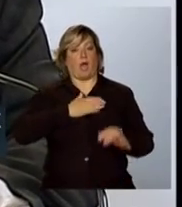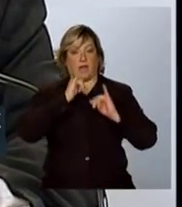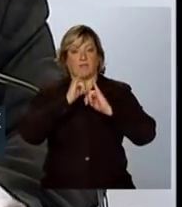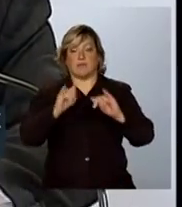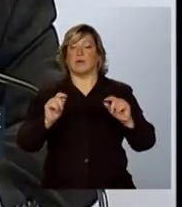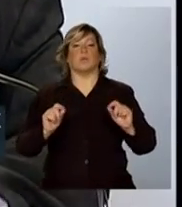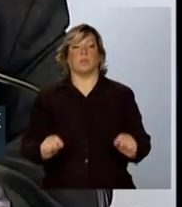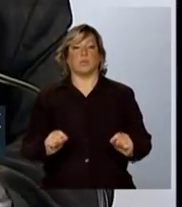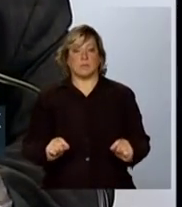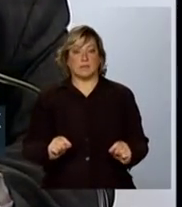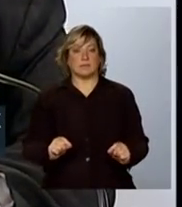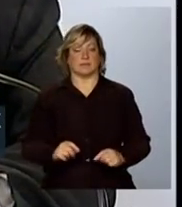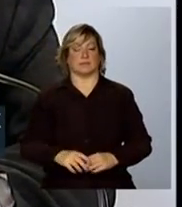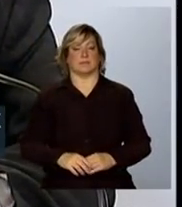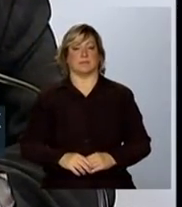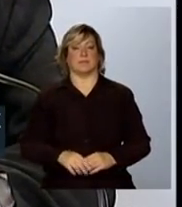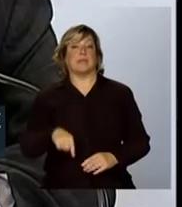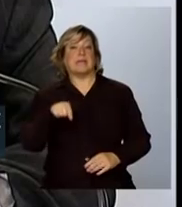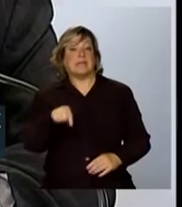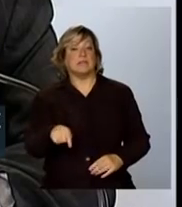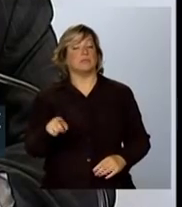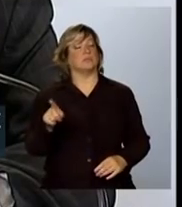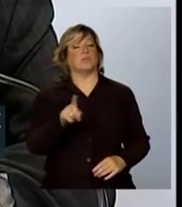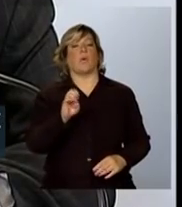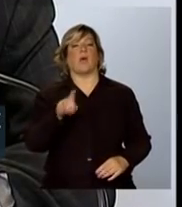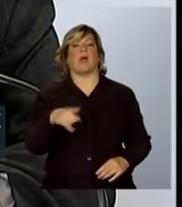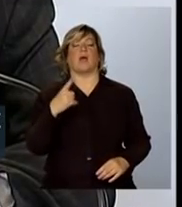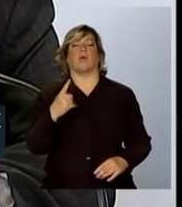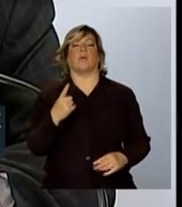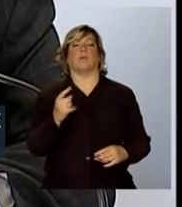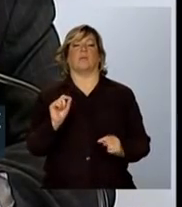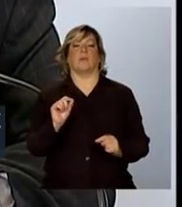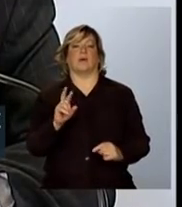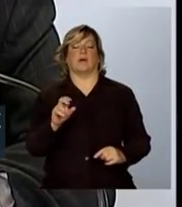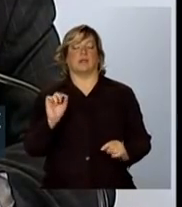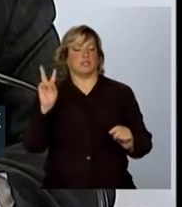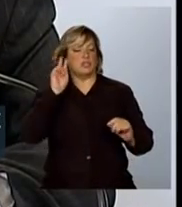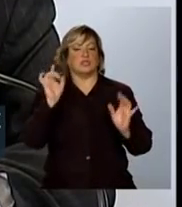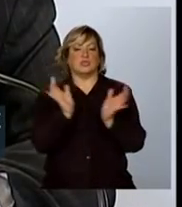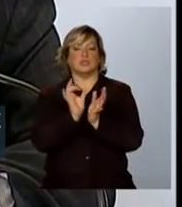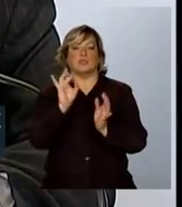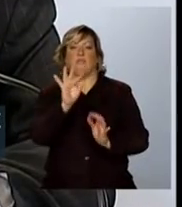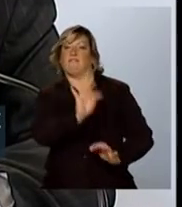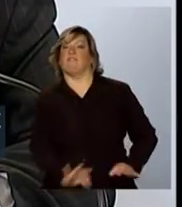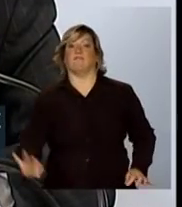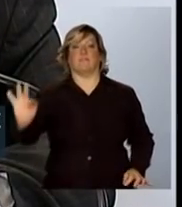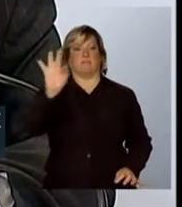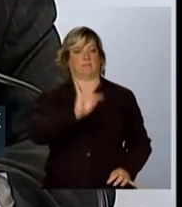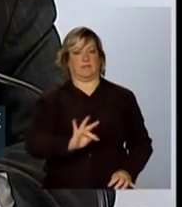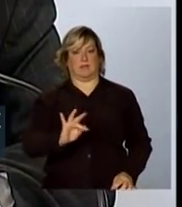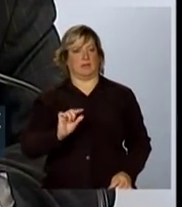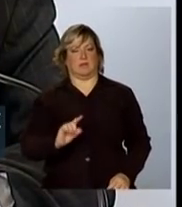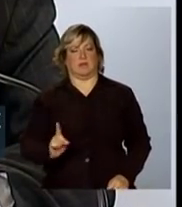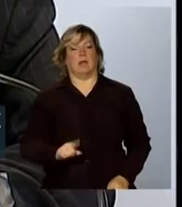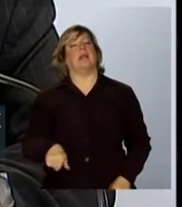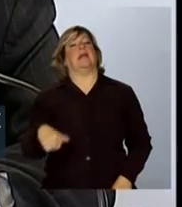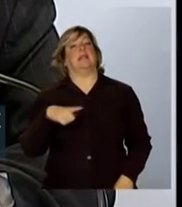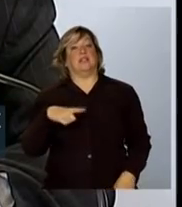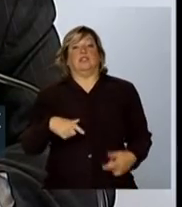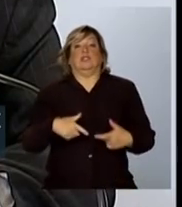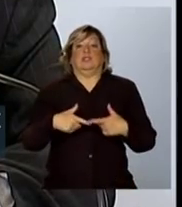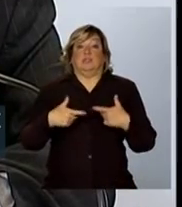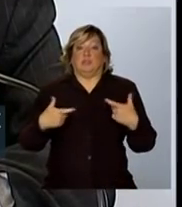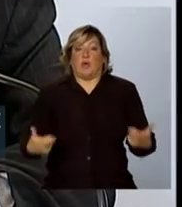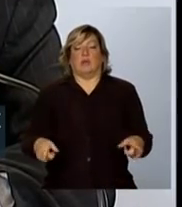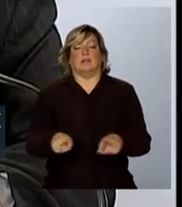isso não é uma retórica do nível federal. Nós temos tido a felicidade